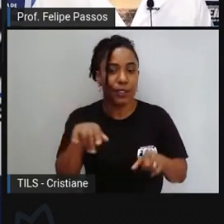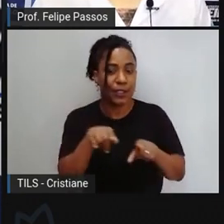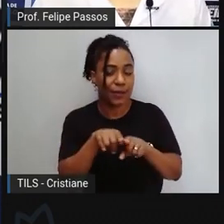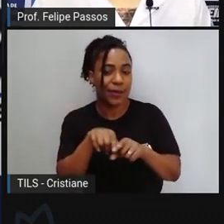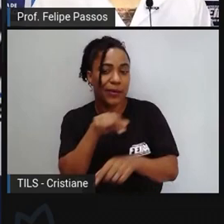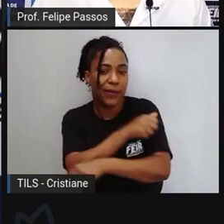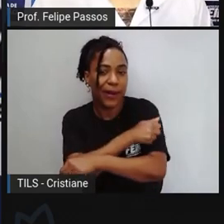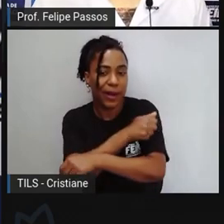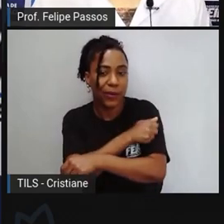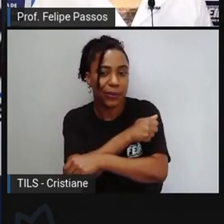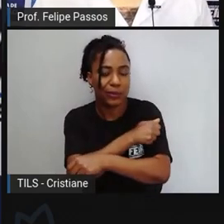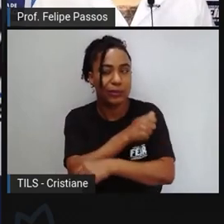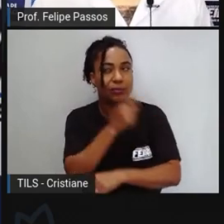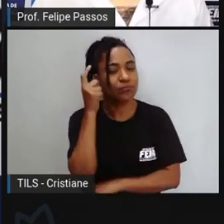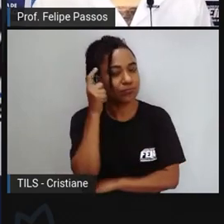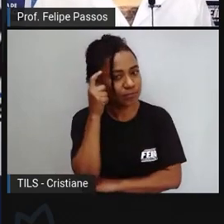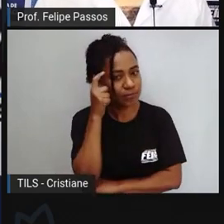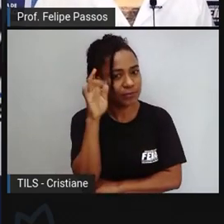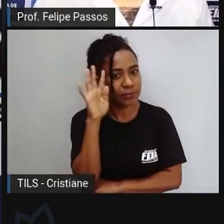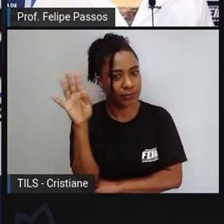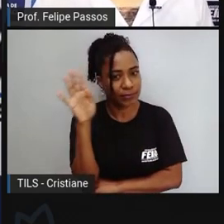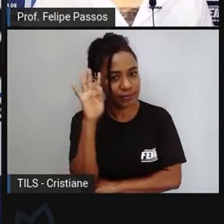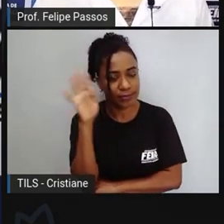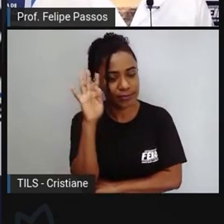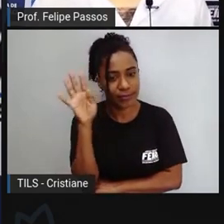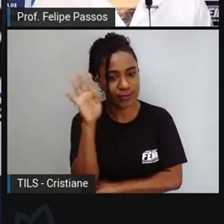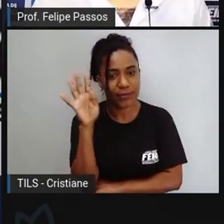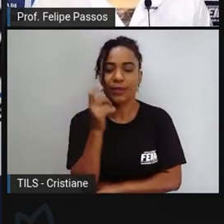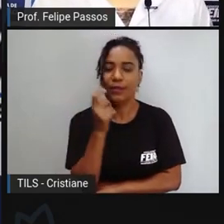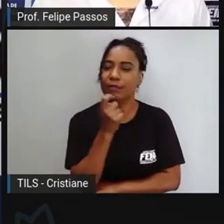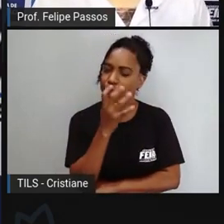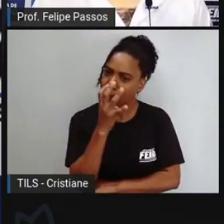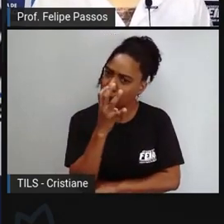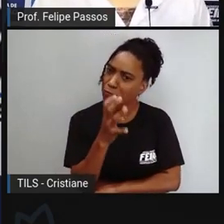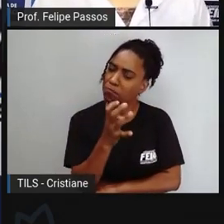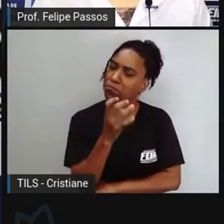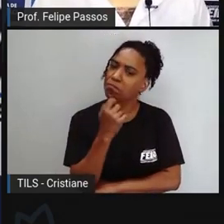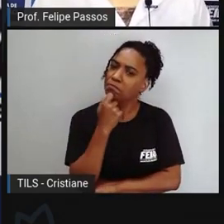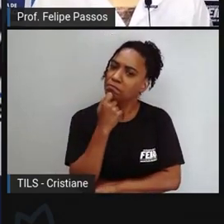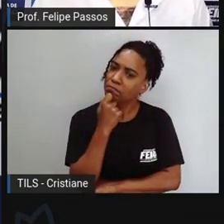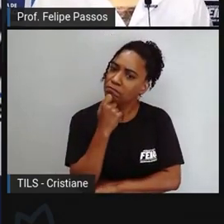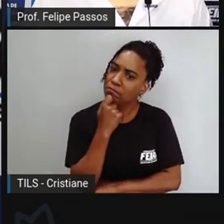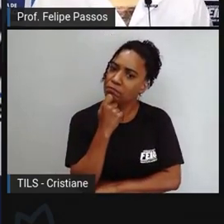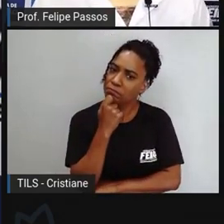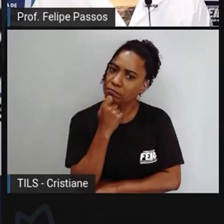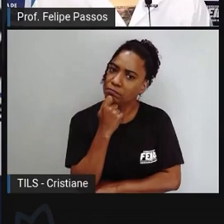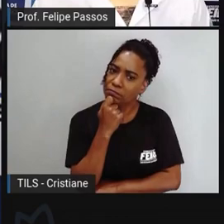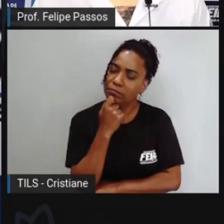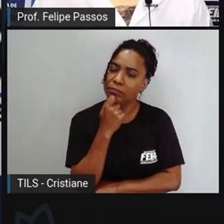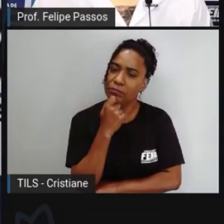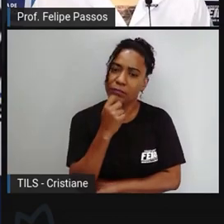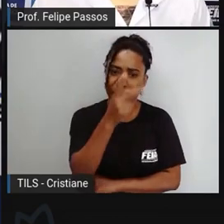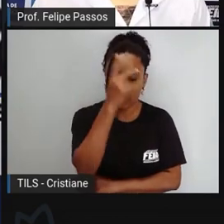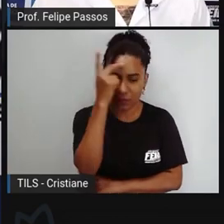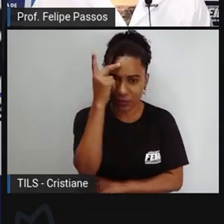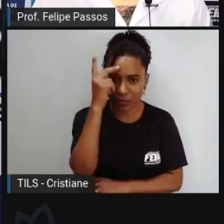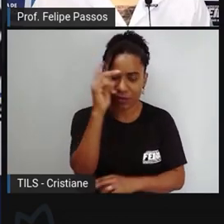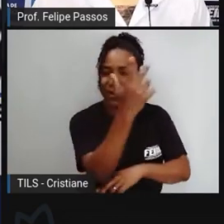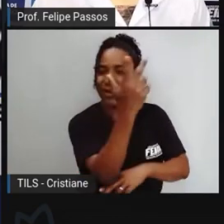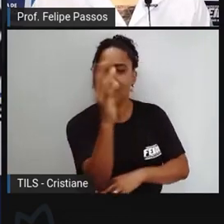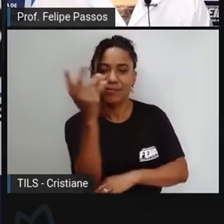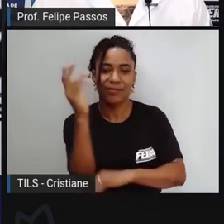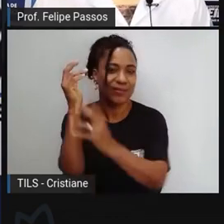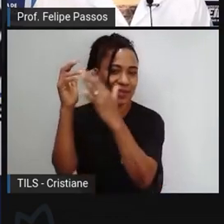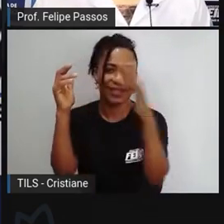ouve e que fica espantado porque as pessoas gostam mais de falar de meio ambiente